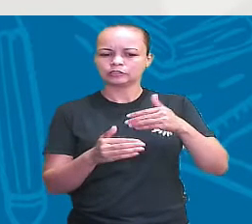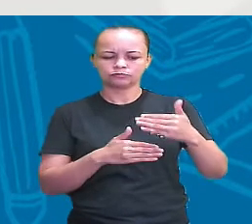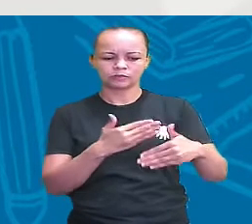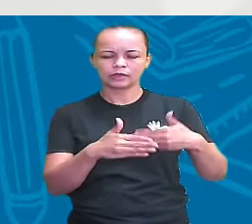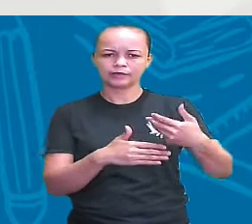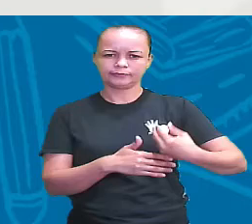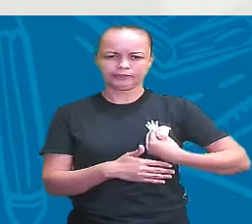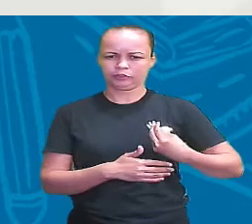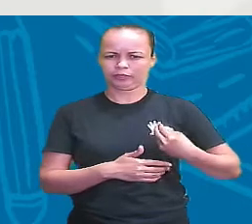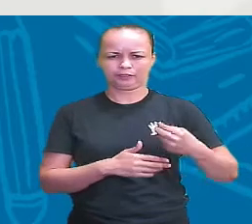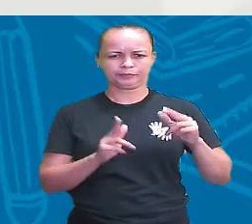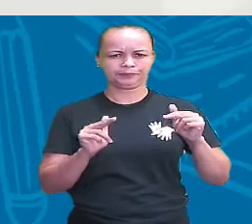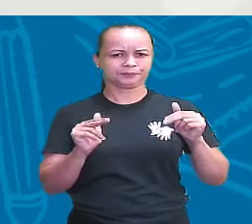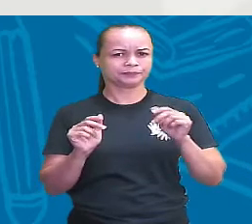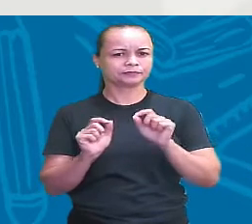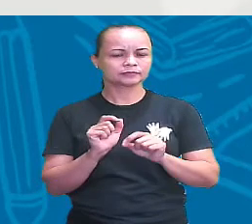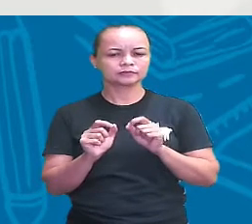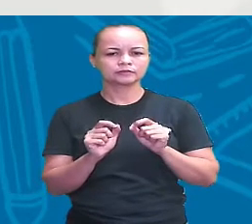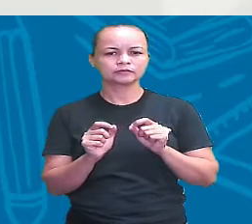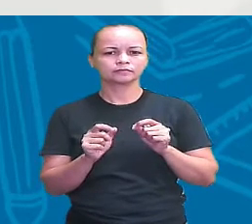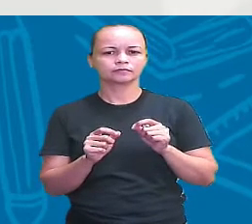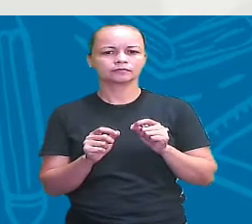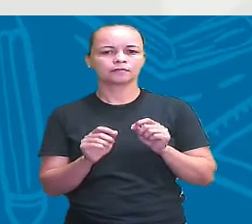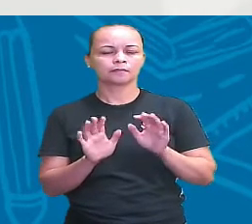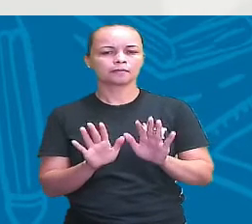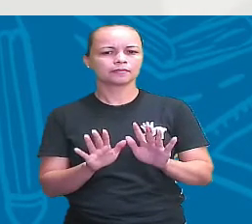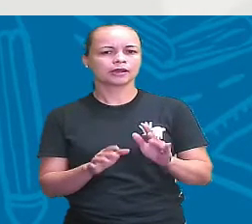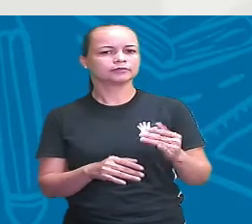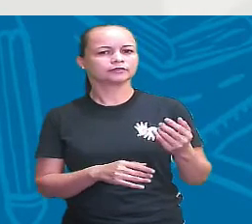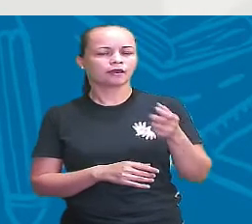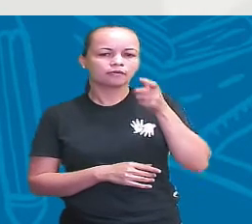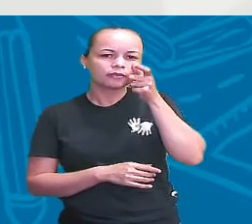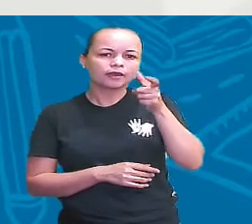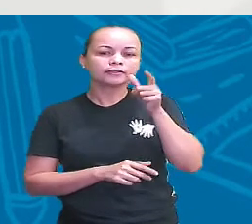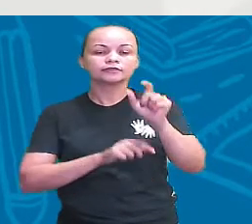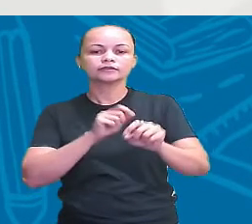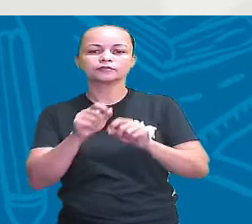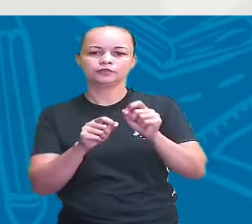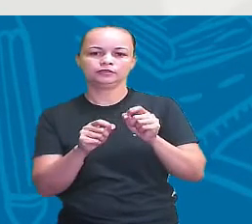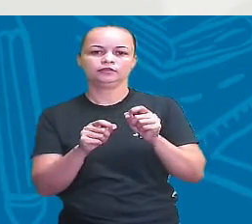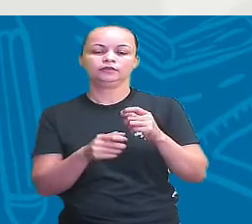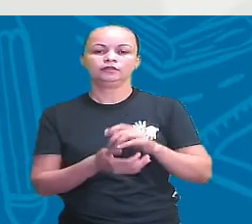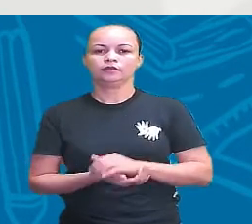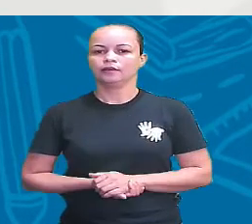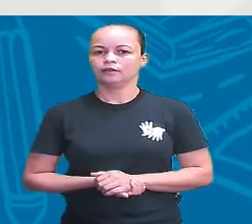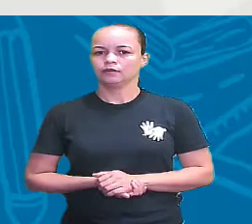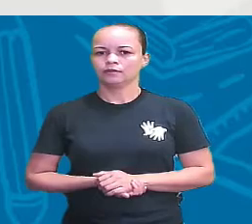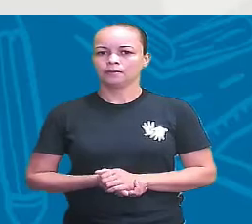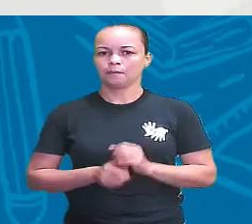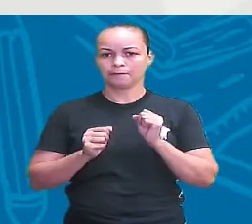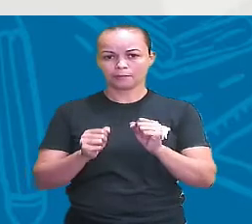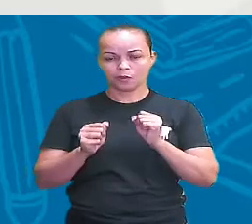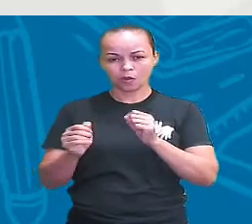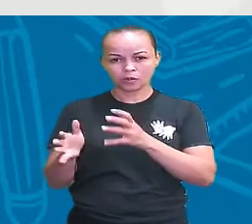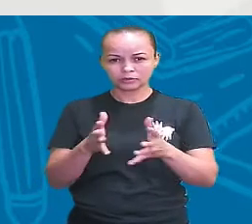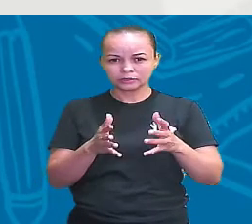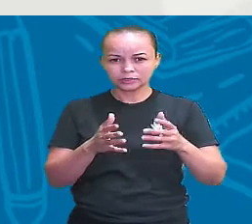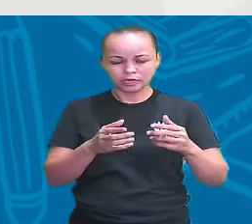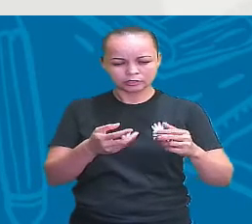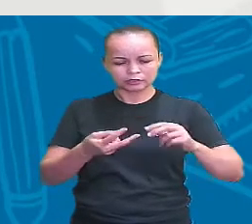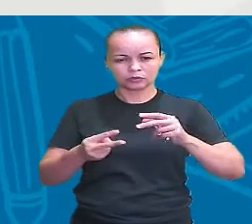sua existência. Mas tem uma coisa que é interessante. Pode ocorrer variabilidade genética na reprodução assexuada, prígio?